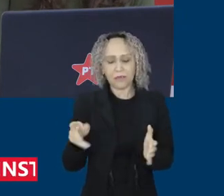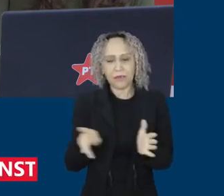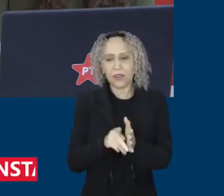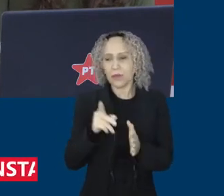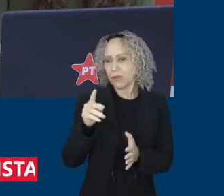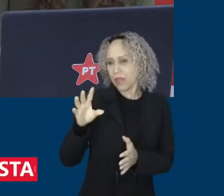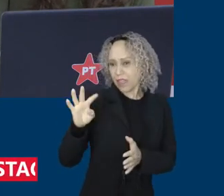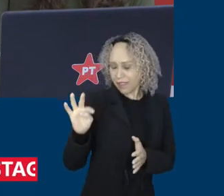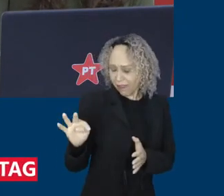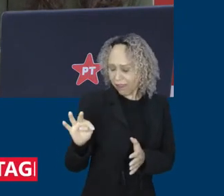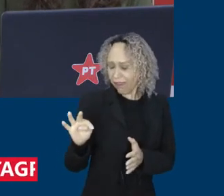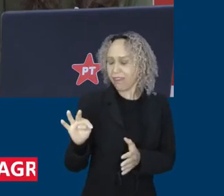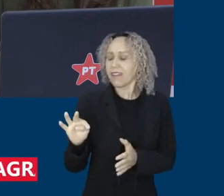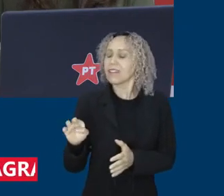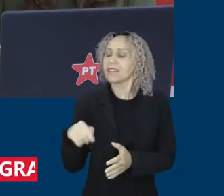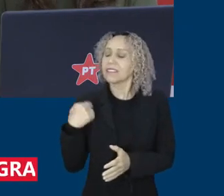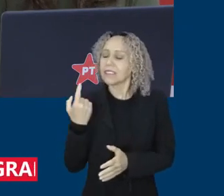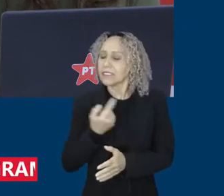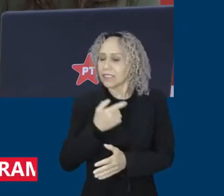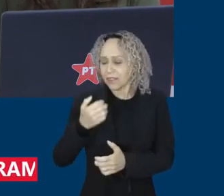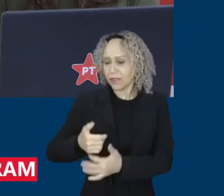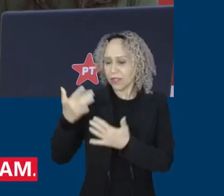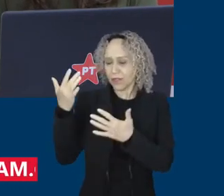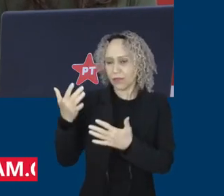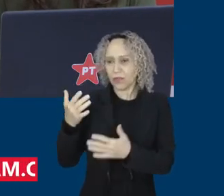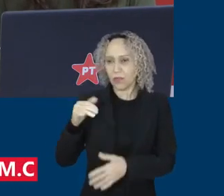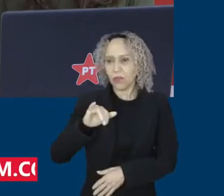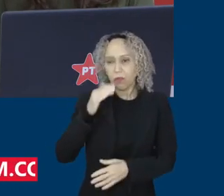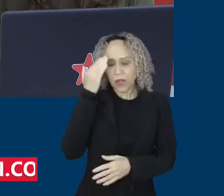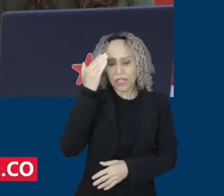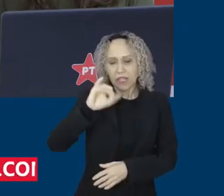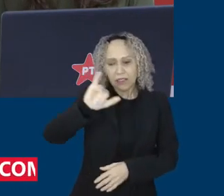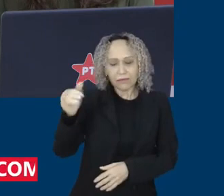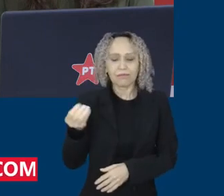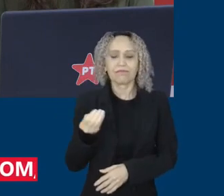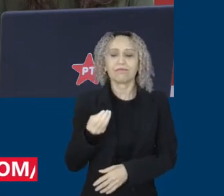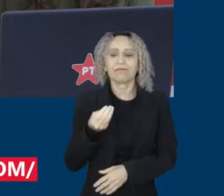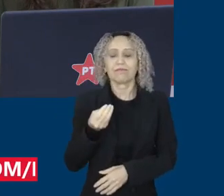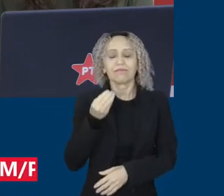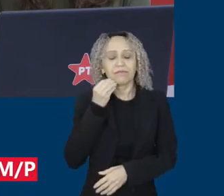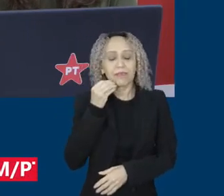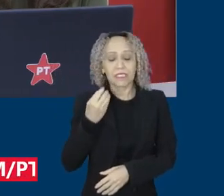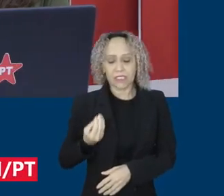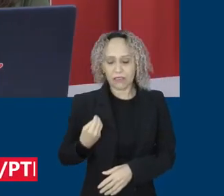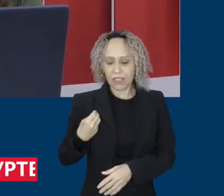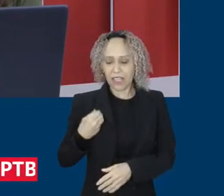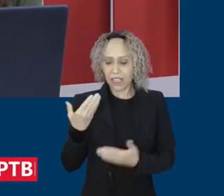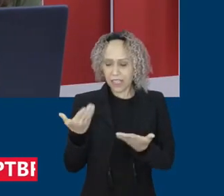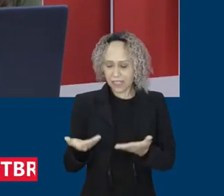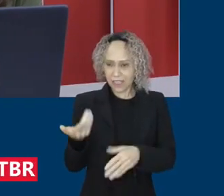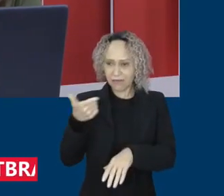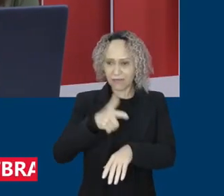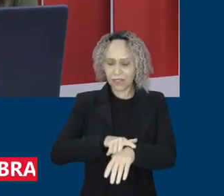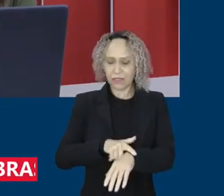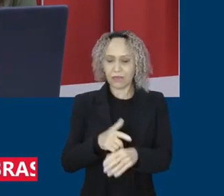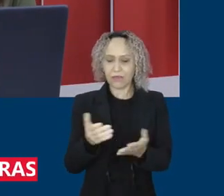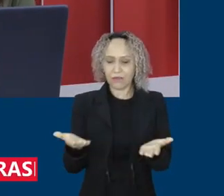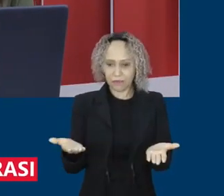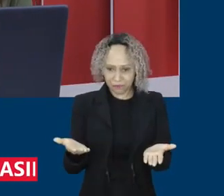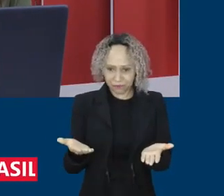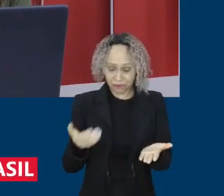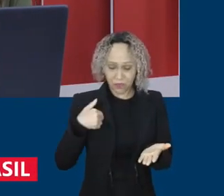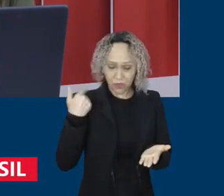aí do canal PT. Um abraço. Eu muito obrigado aí pela oportunidade de estar novamente com vocês. A gente que agradece ter aceito o nosso convite,